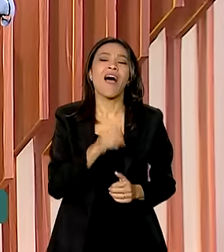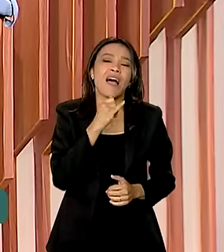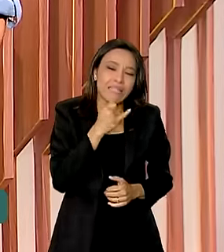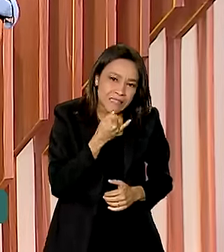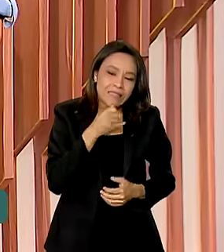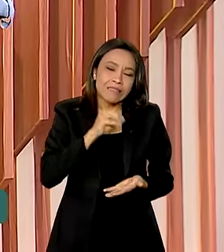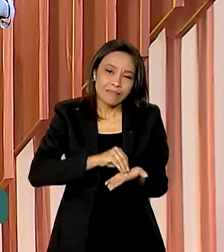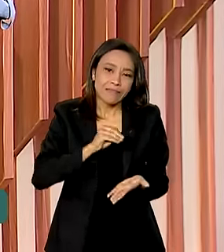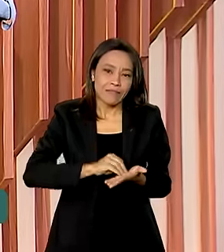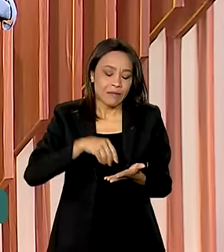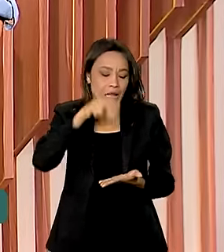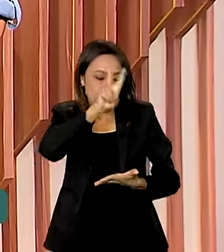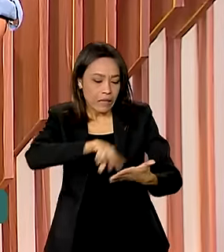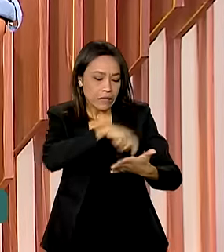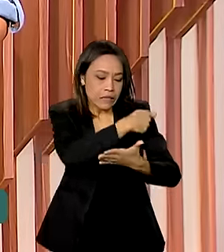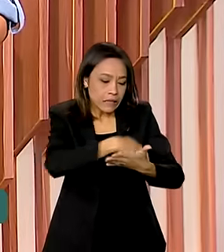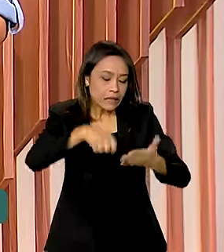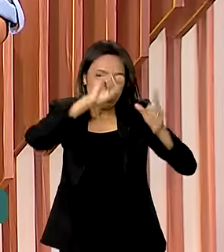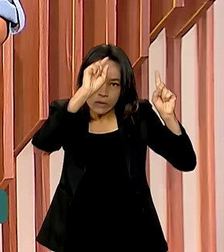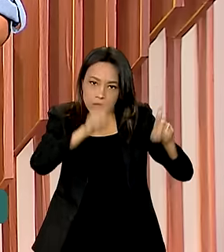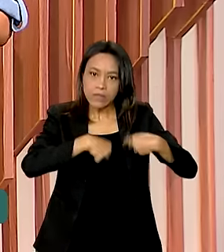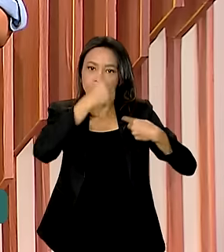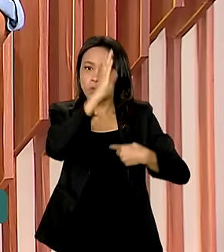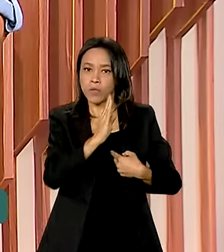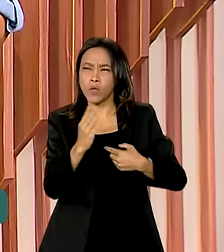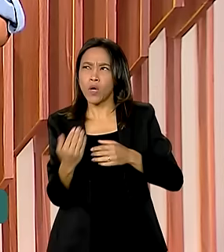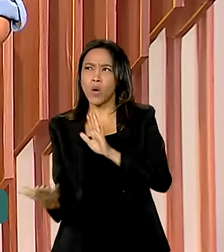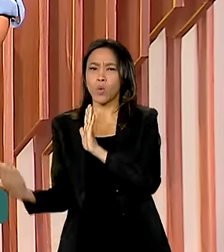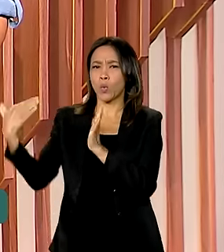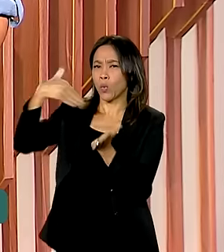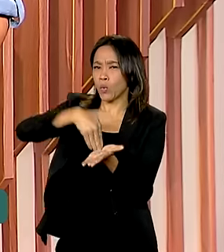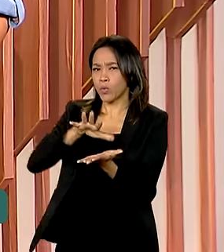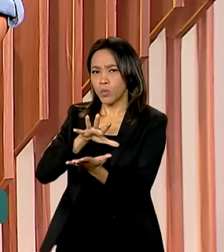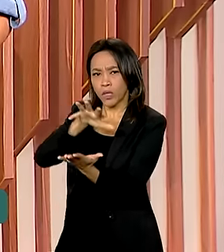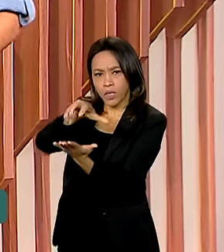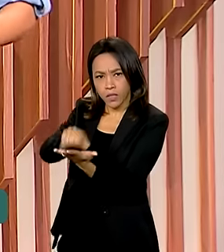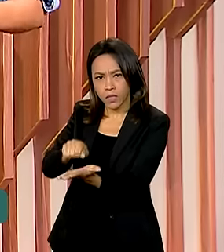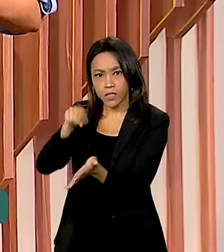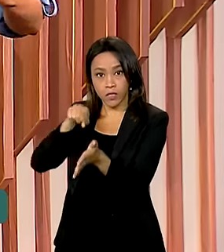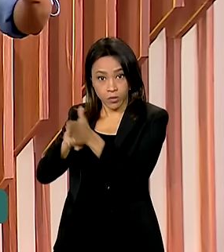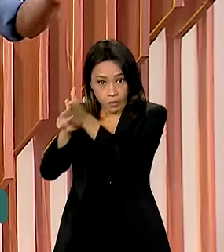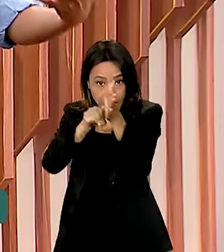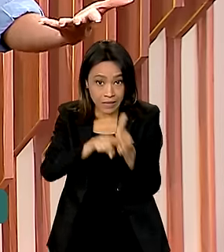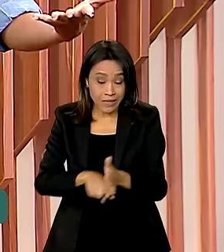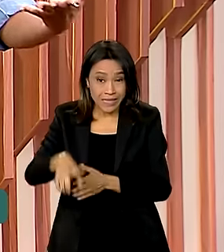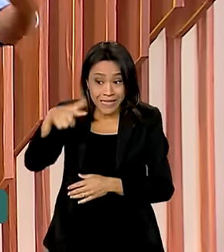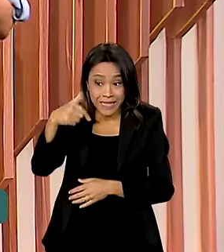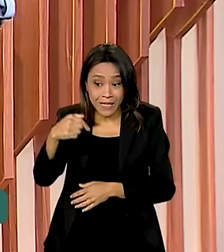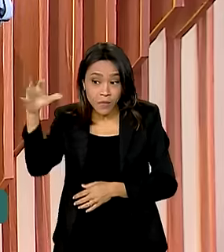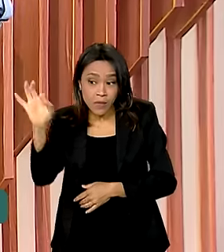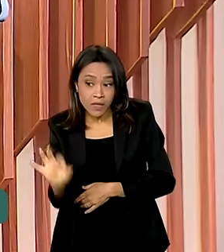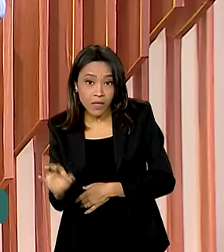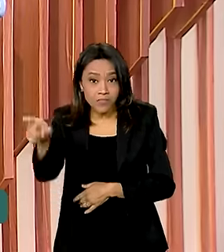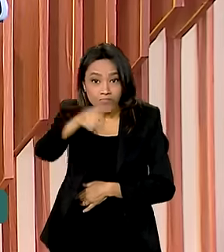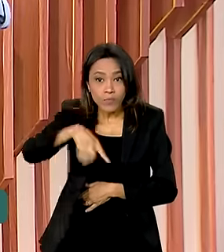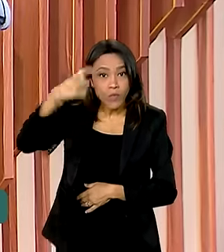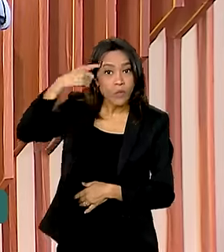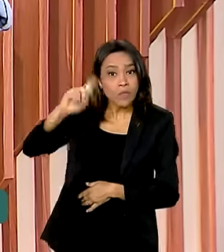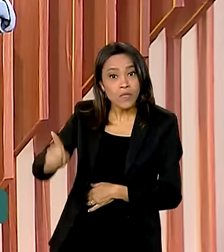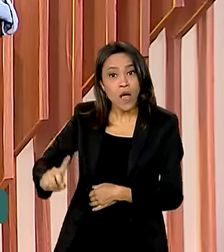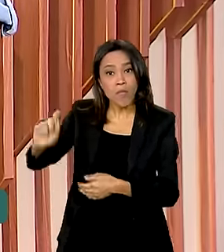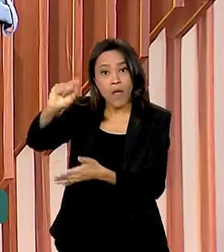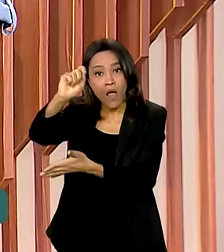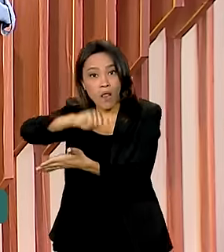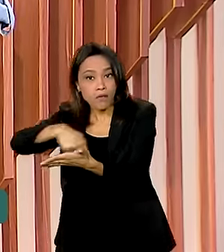um desafio no Brasil. De acordo com o último censo, 7% da população ainda não sabe ler ou escrever um bilhete